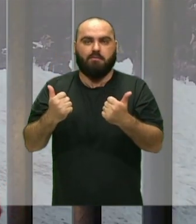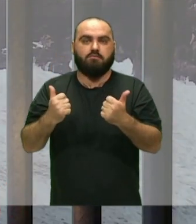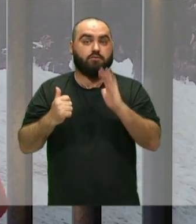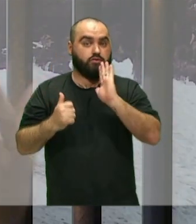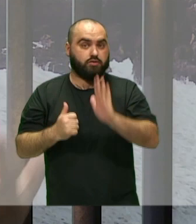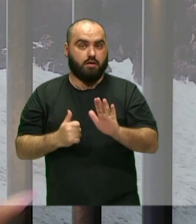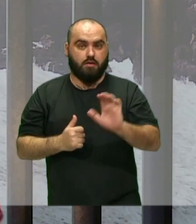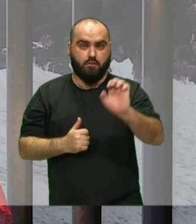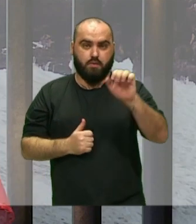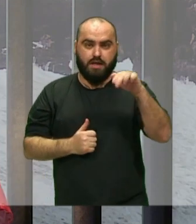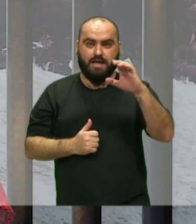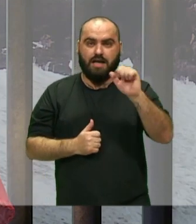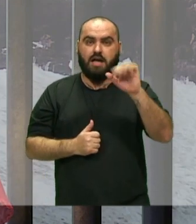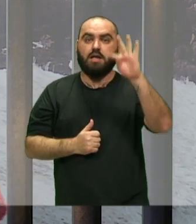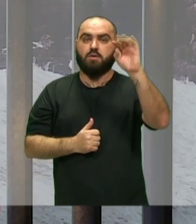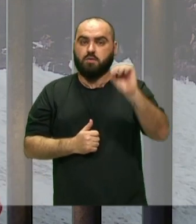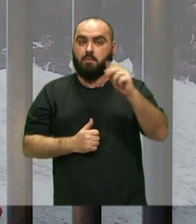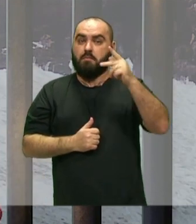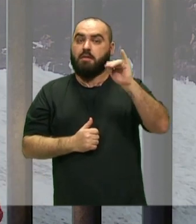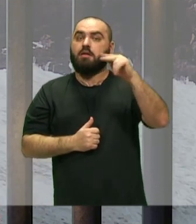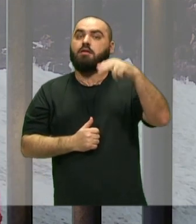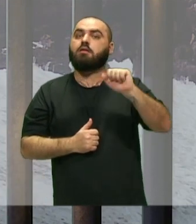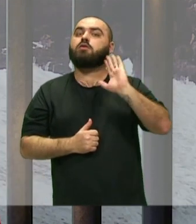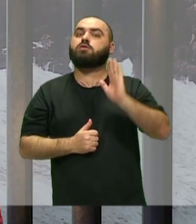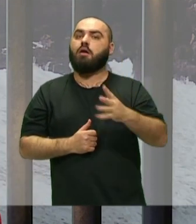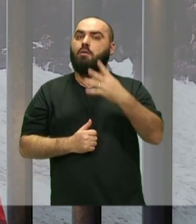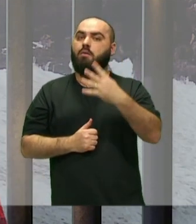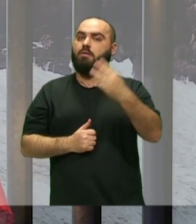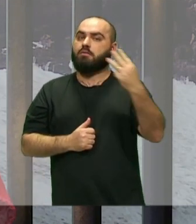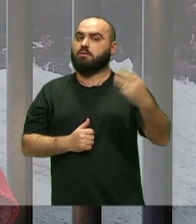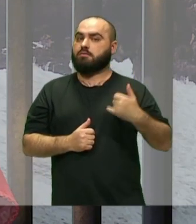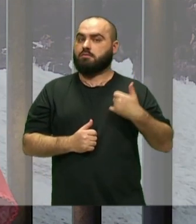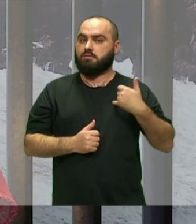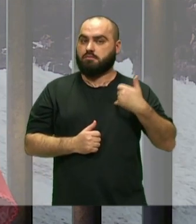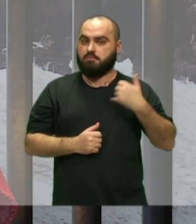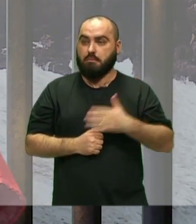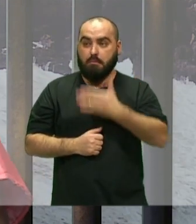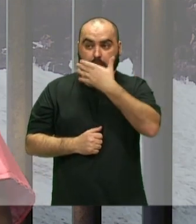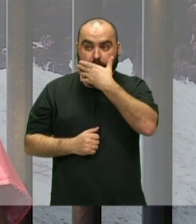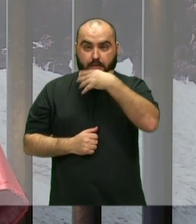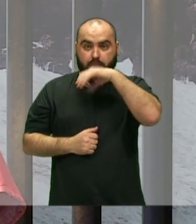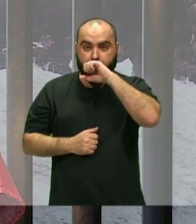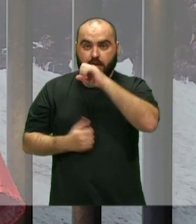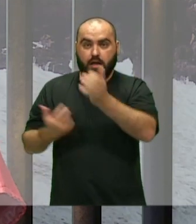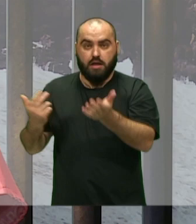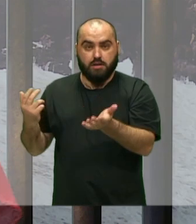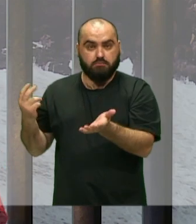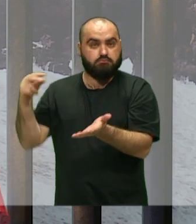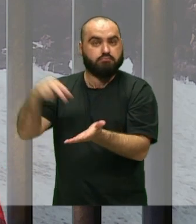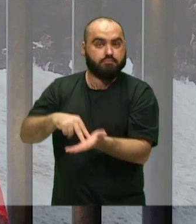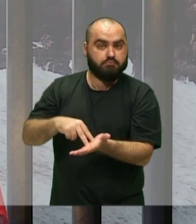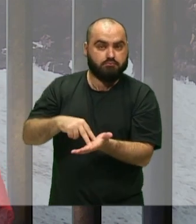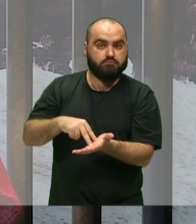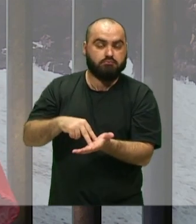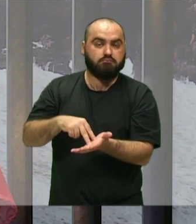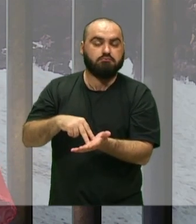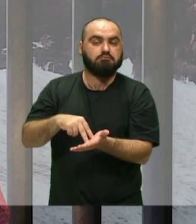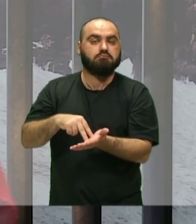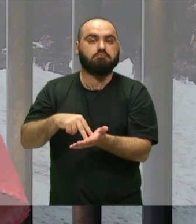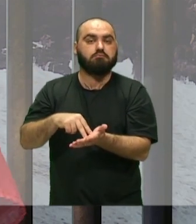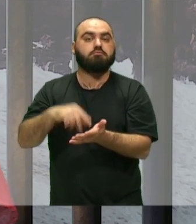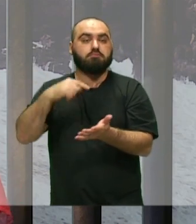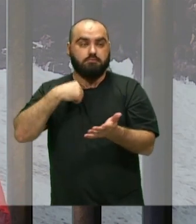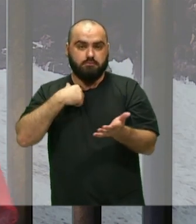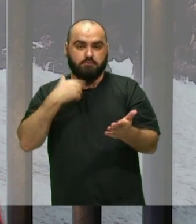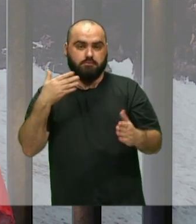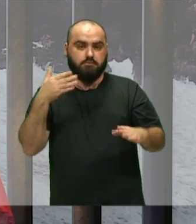anos Ele é de 1980 Meu pai assume A partir do momento Que a fundadora Minha avó Faleceu E eu